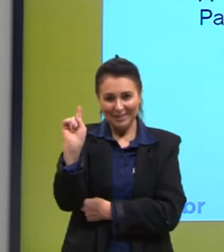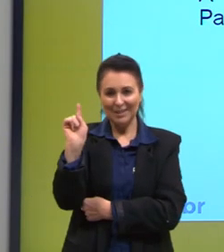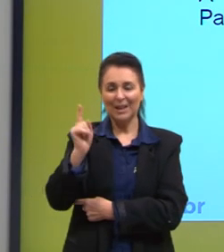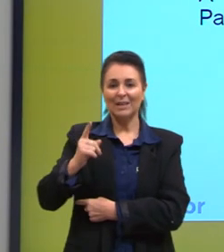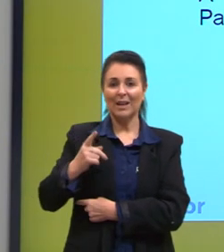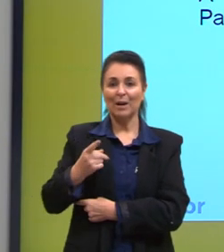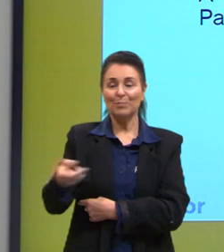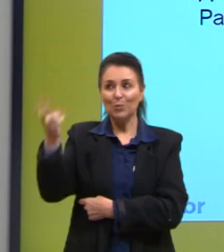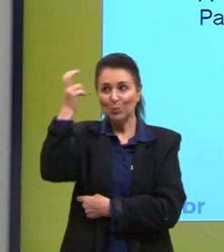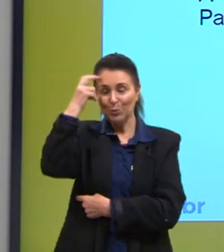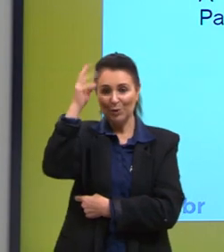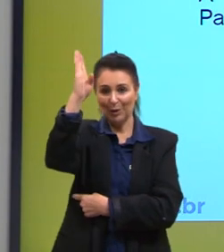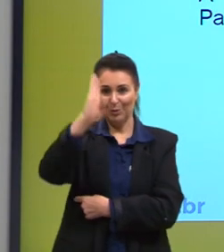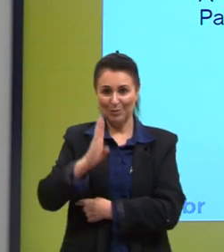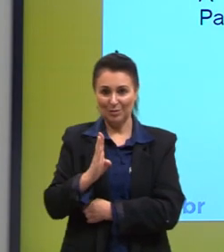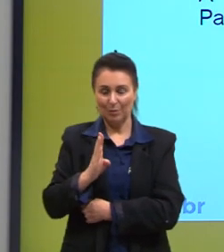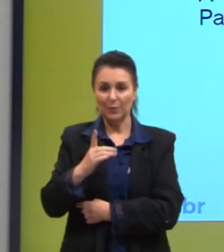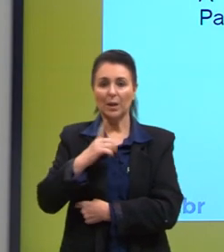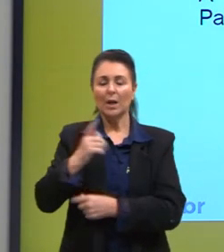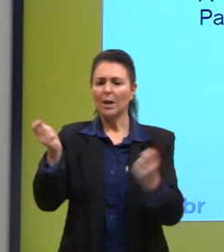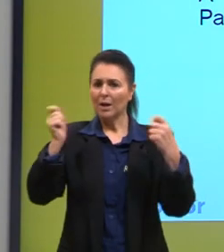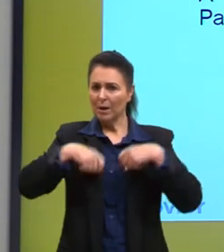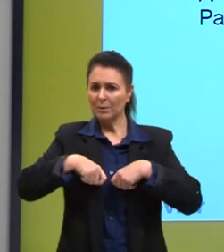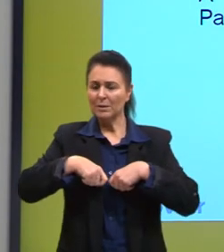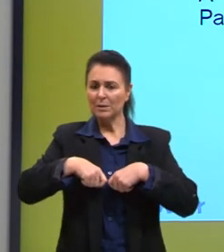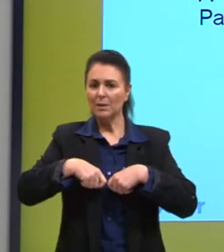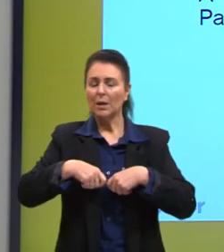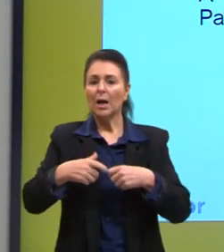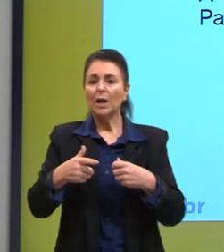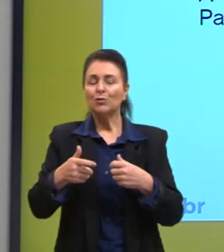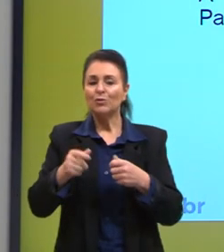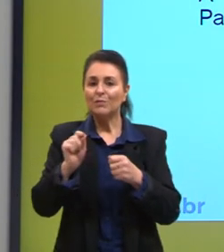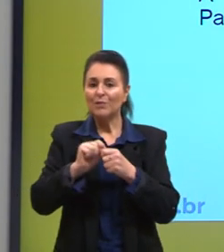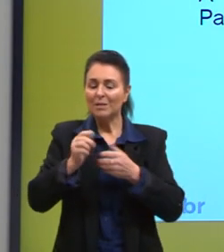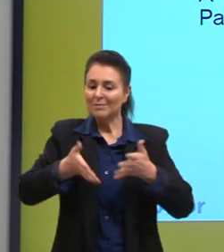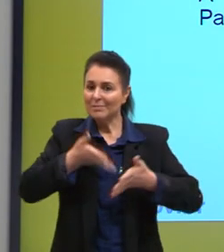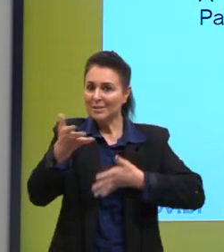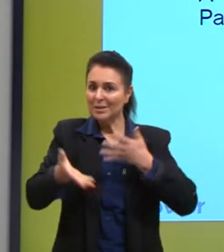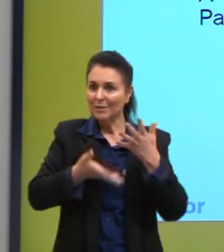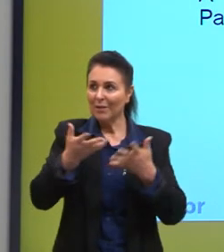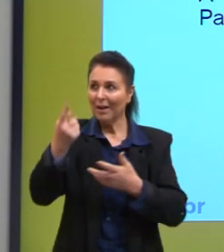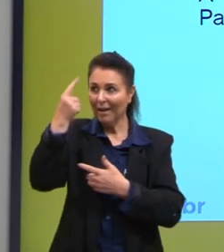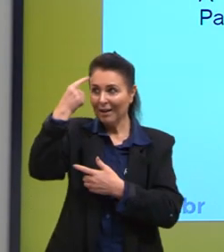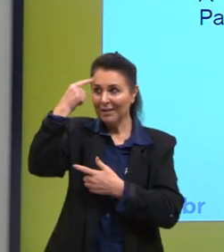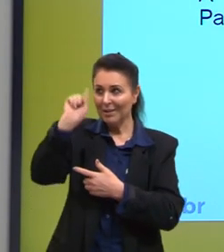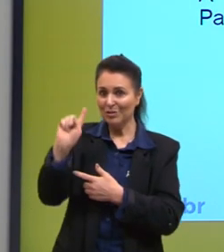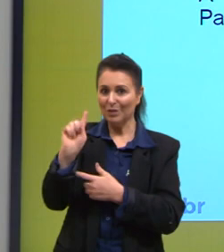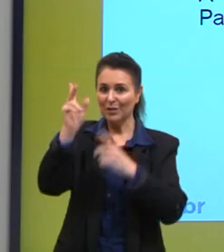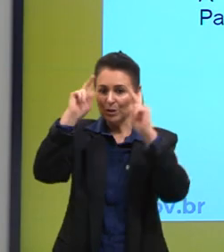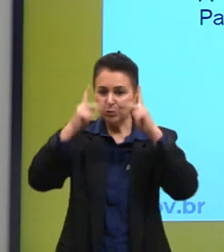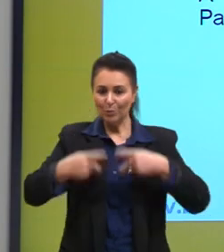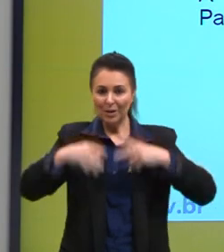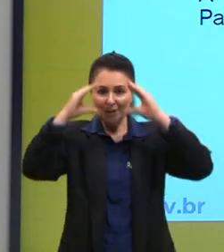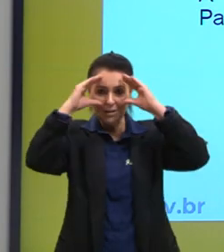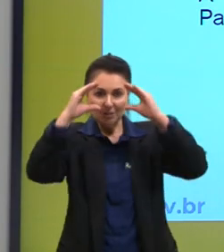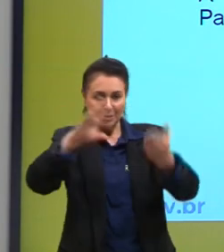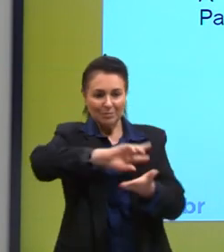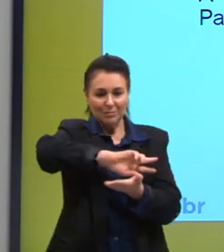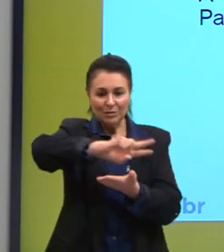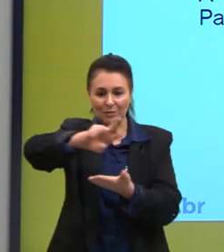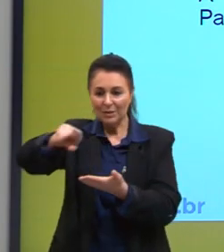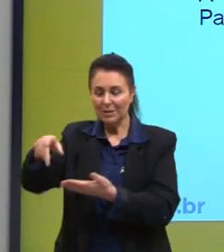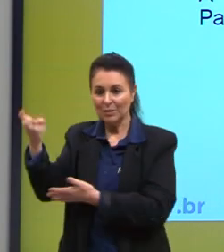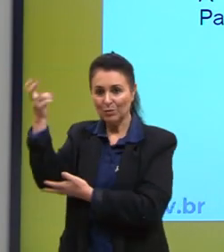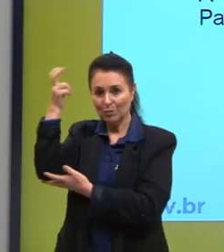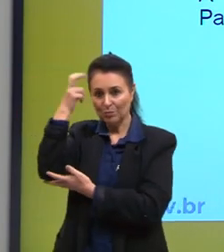cultura brasileira. Possui a capacidade de promover a criatividade humana e também o respeito à diversidade